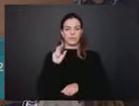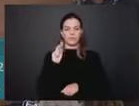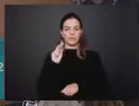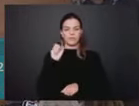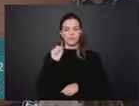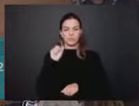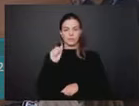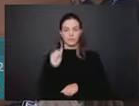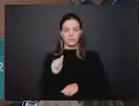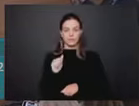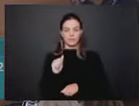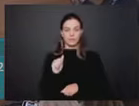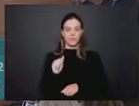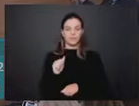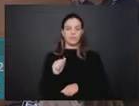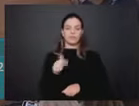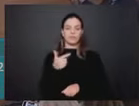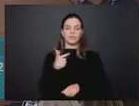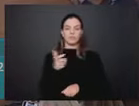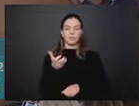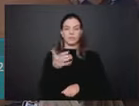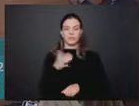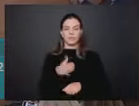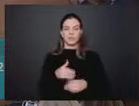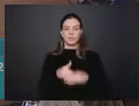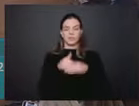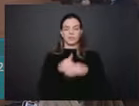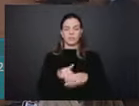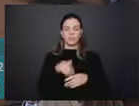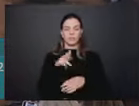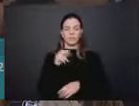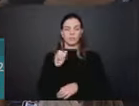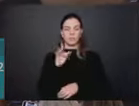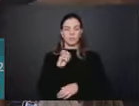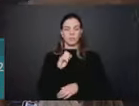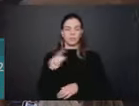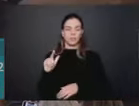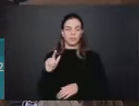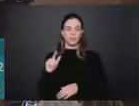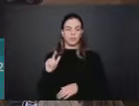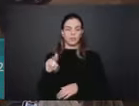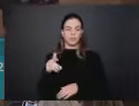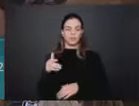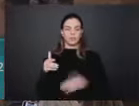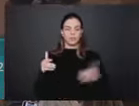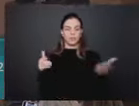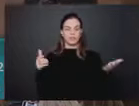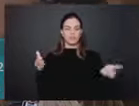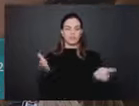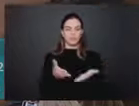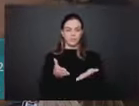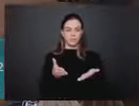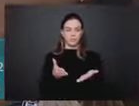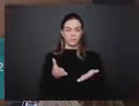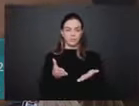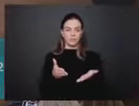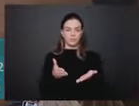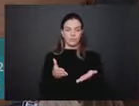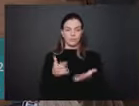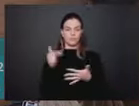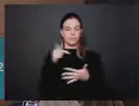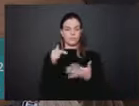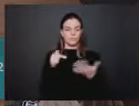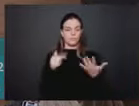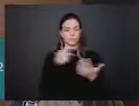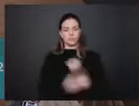E, mais uma vez, cumprimentamos o Rafael Félix Cohen, que hoje todos esses estarão participando, através do